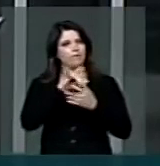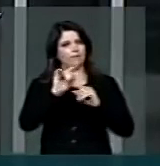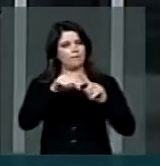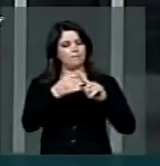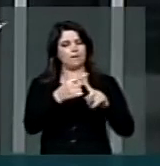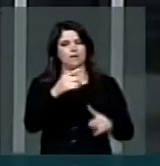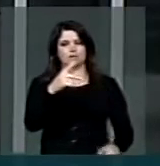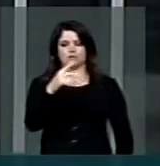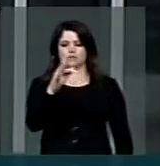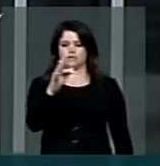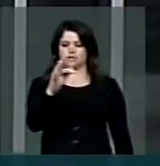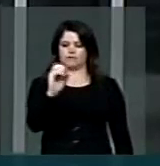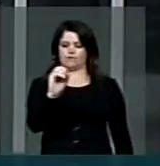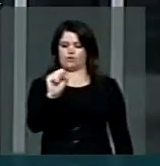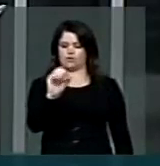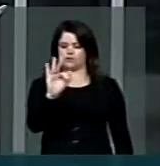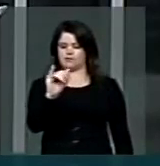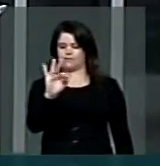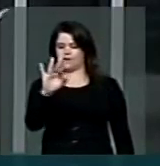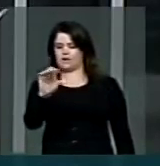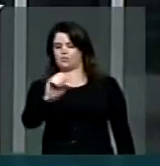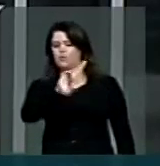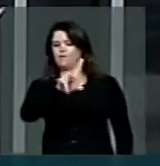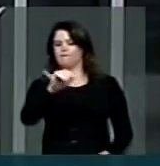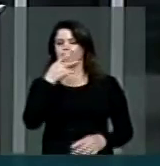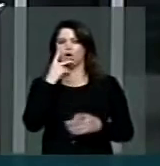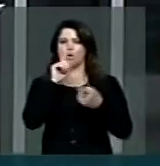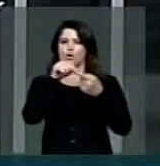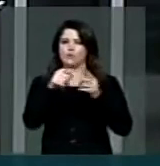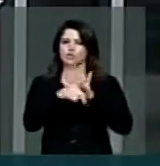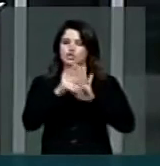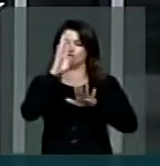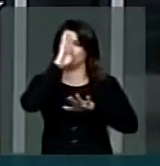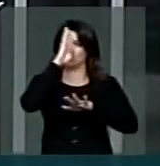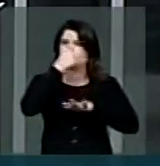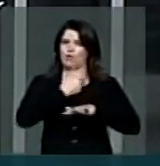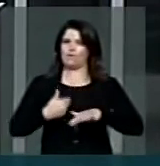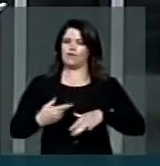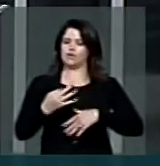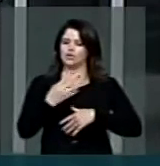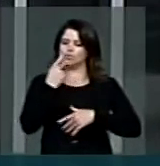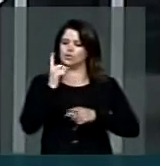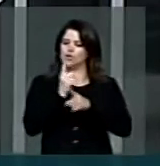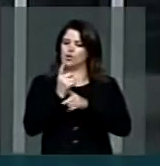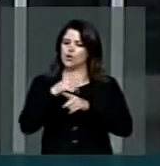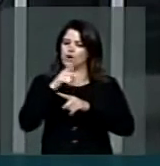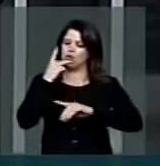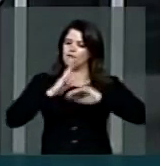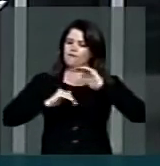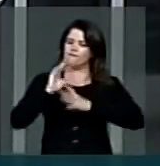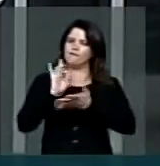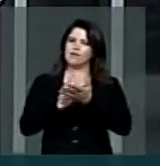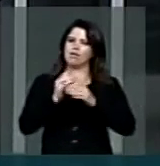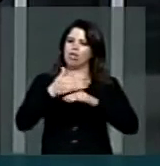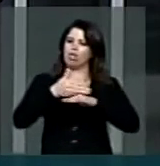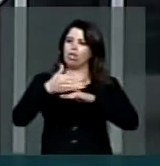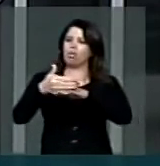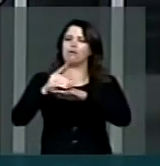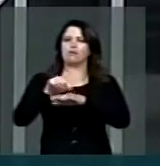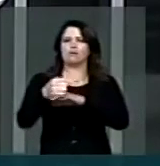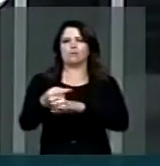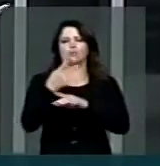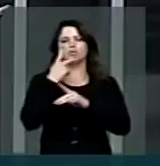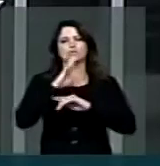fosfato é tida como um dos objetivos do governo, só encontramos na prática do adiamento, no